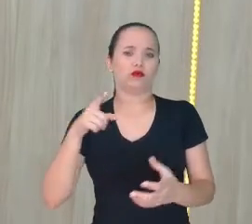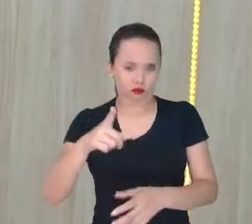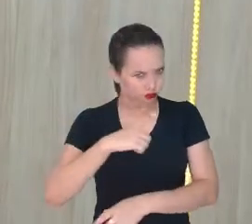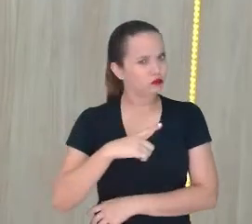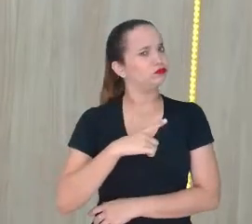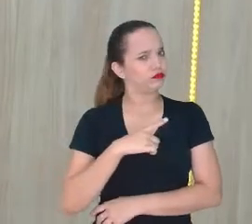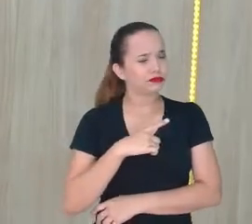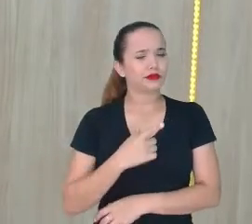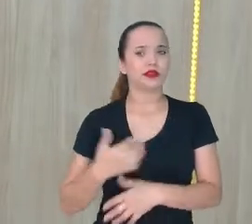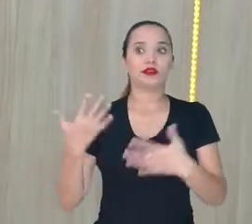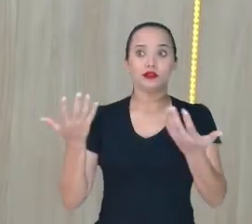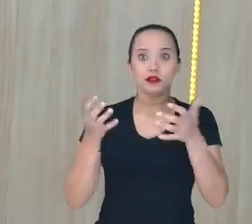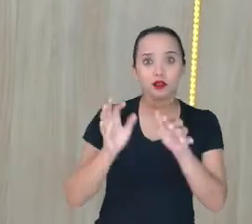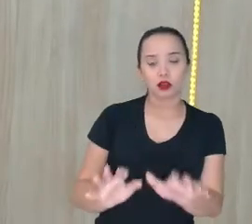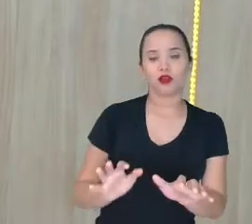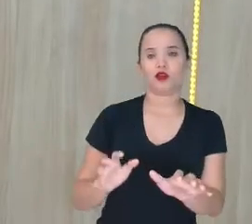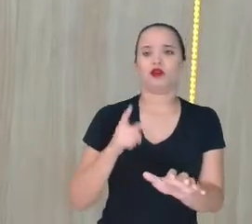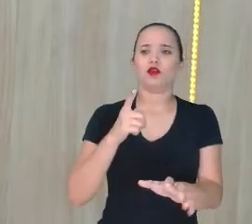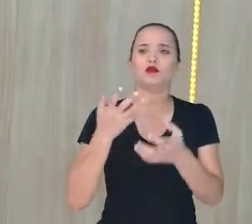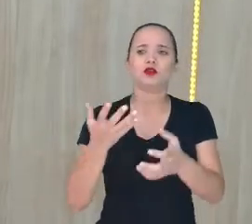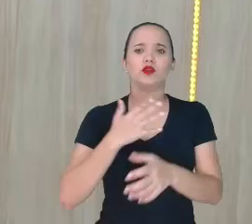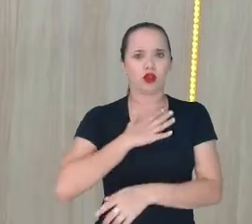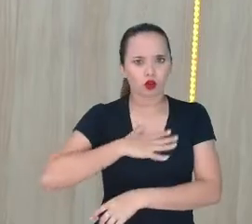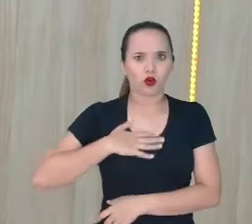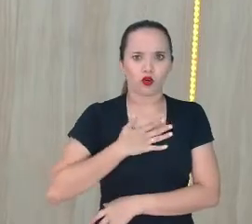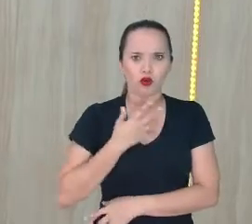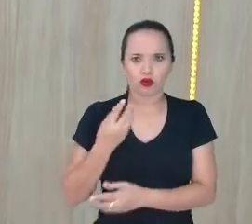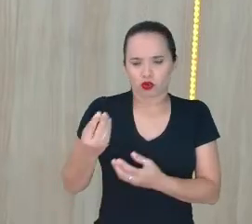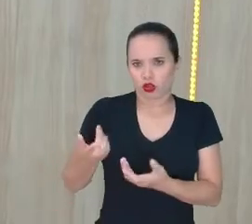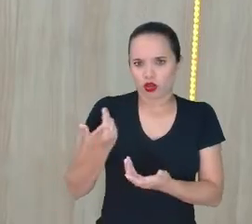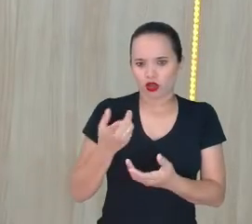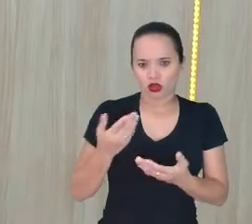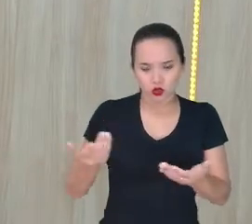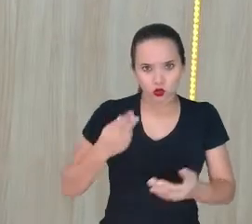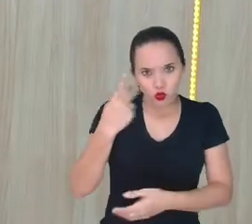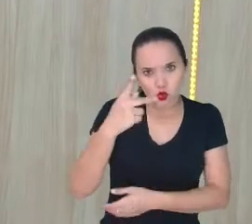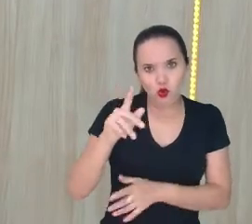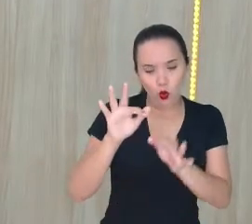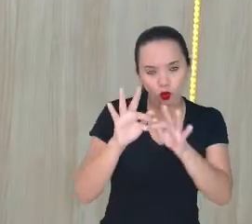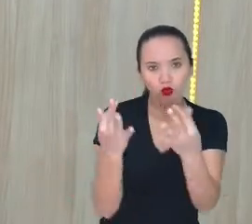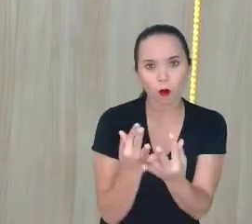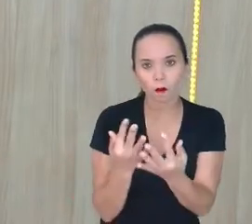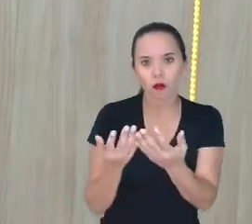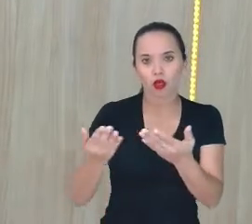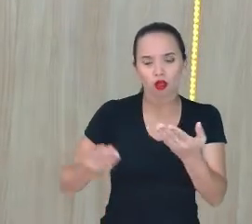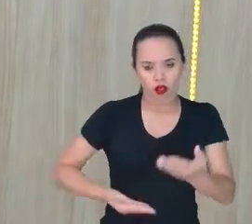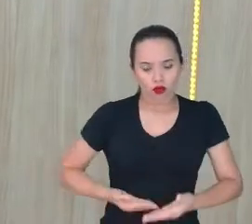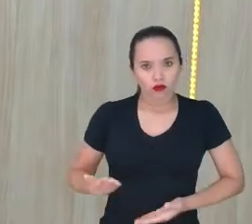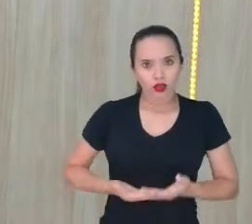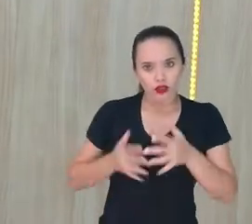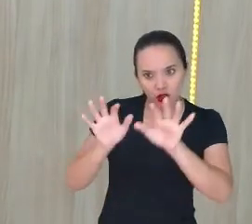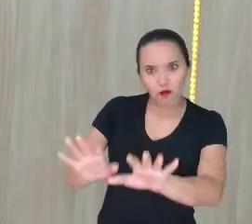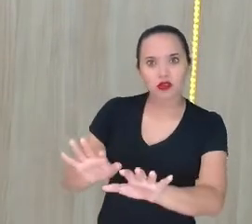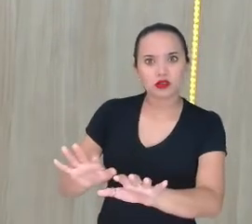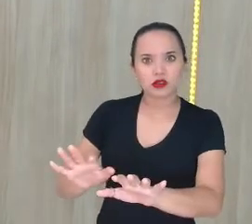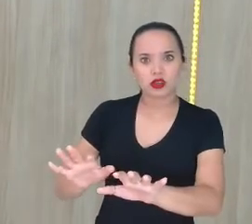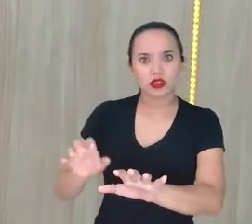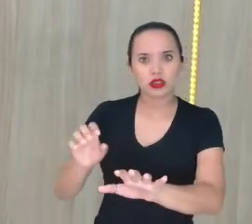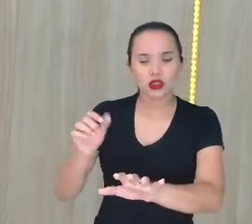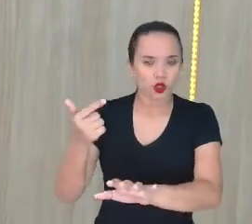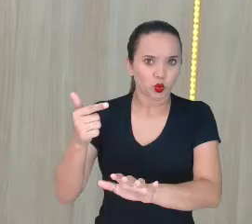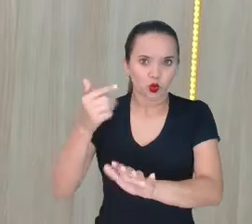E aí você Gostaria que Seu avô Sua mãe Fosse tratado De uma maneira E respeitosa Não queria Né